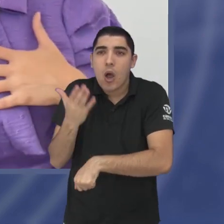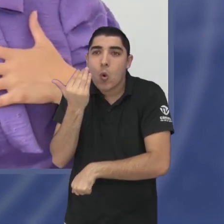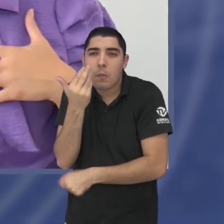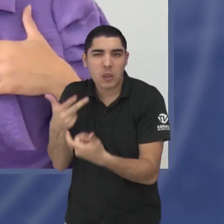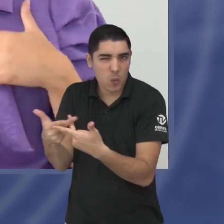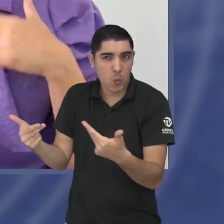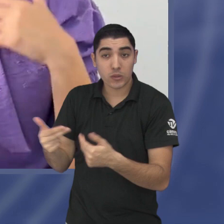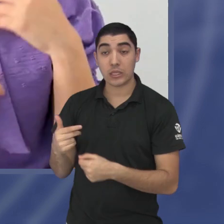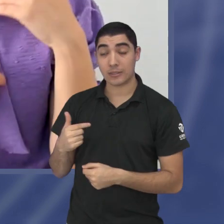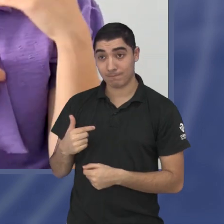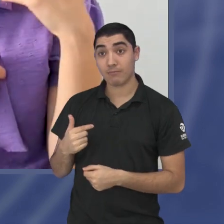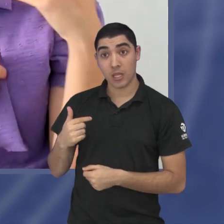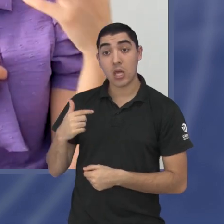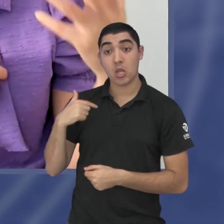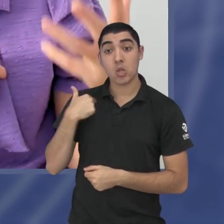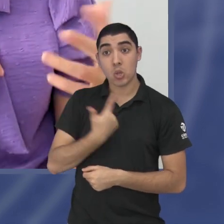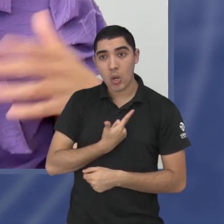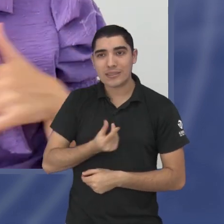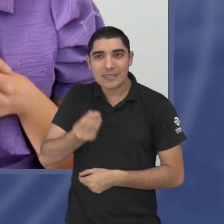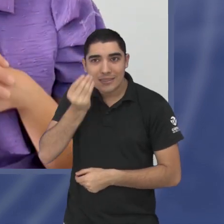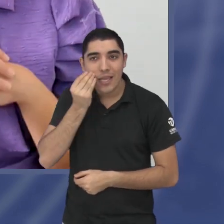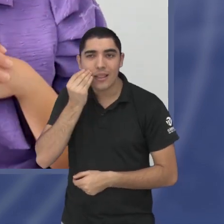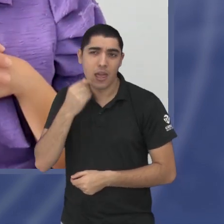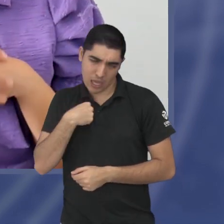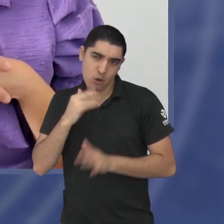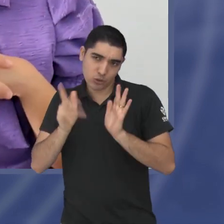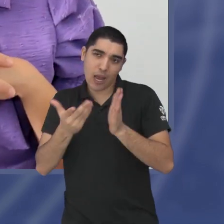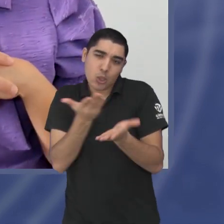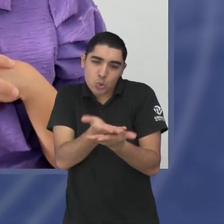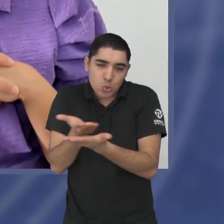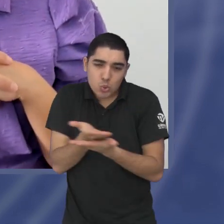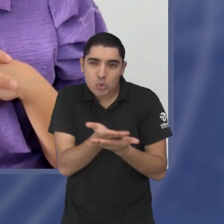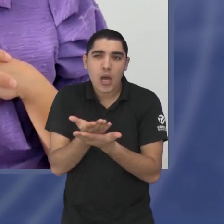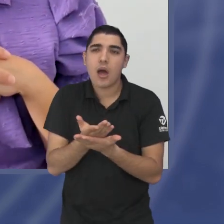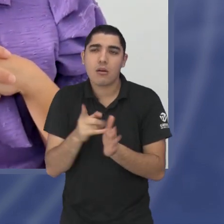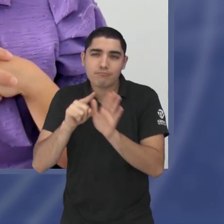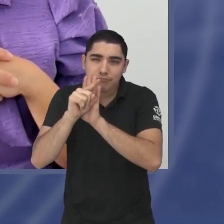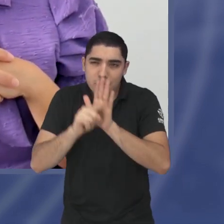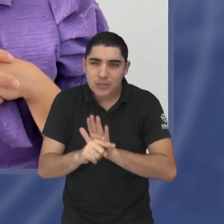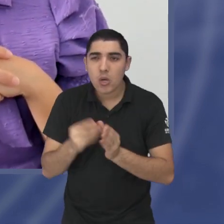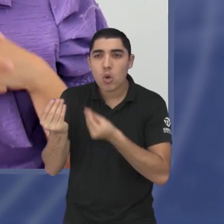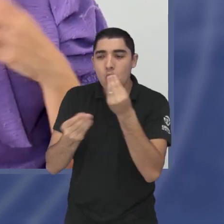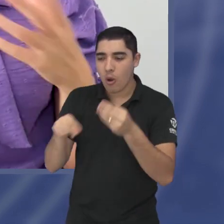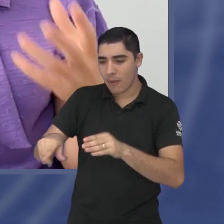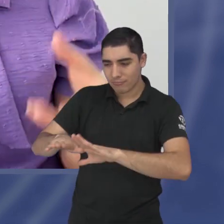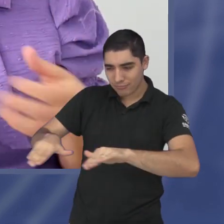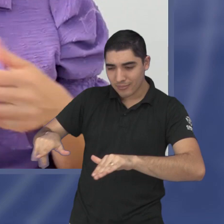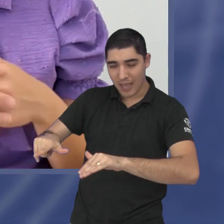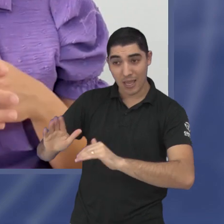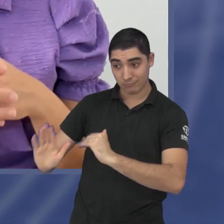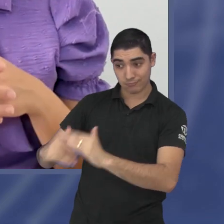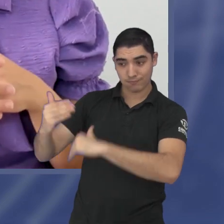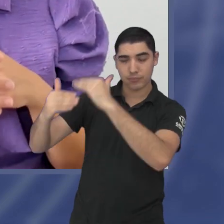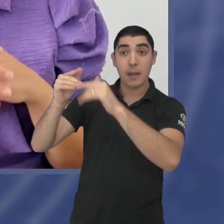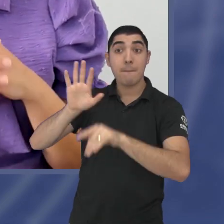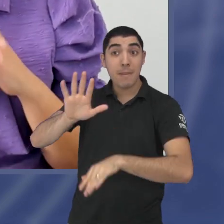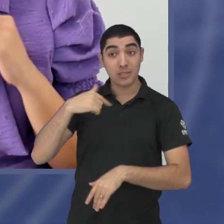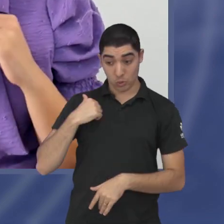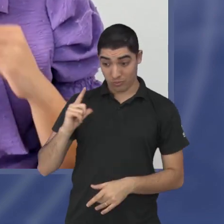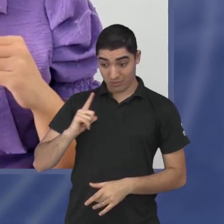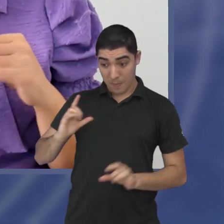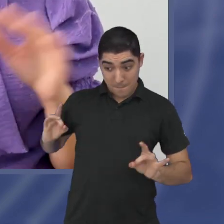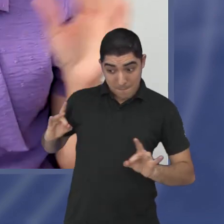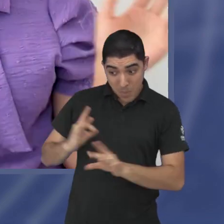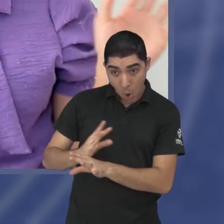sabe como que funciona o desenvolvimento infantil em tese, mas quando você tem um indivíduo, não existe uma